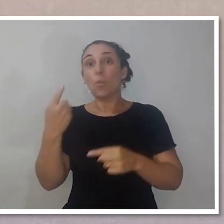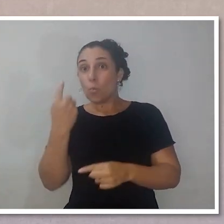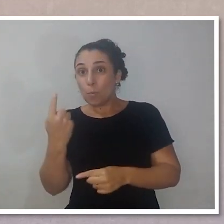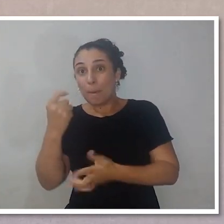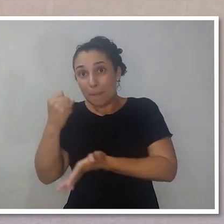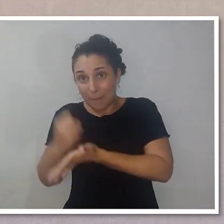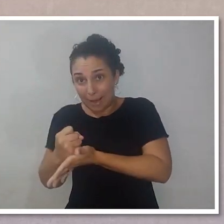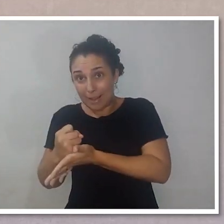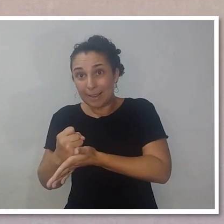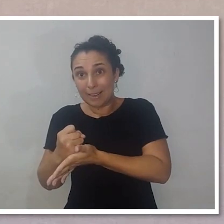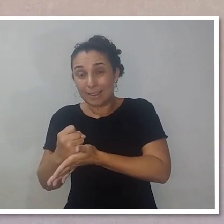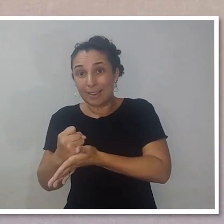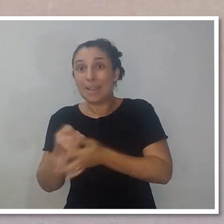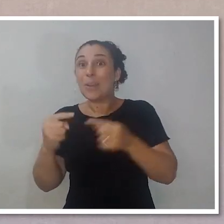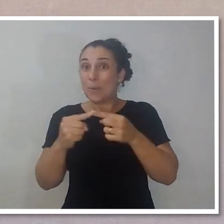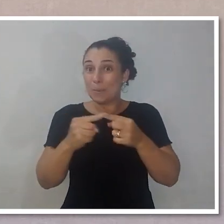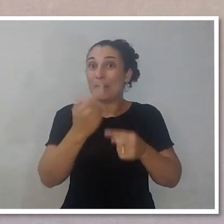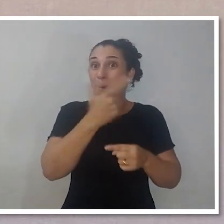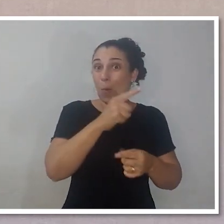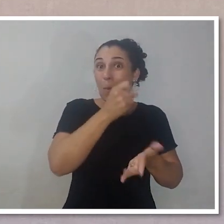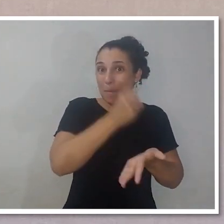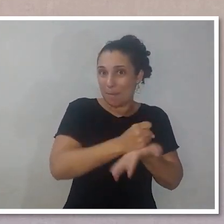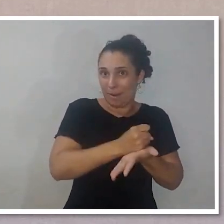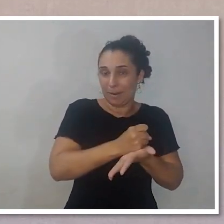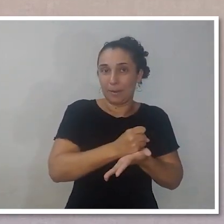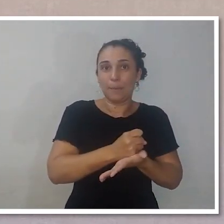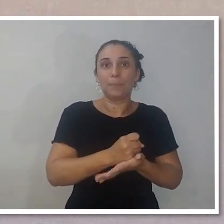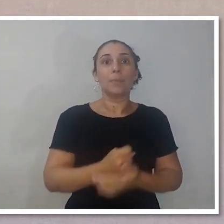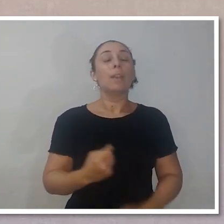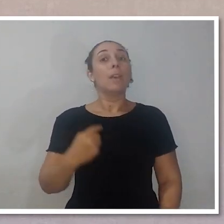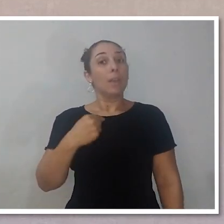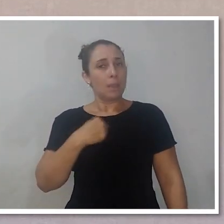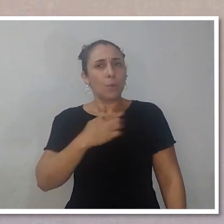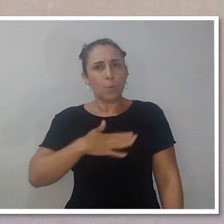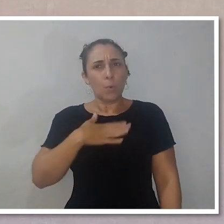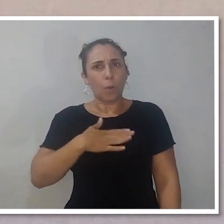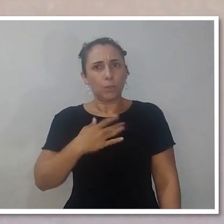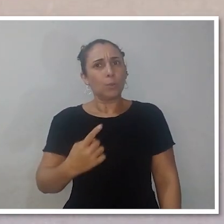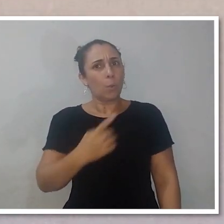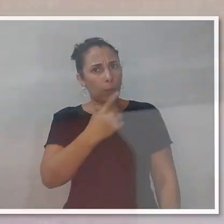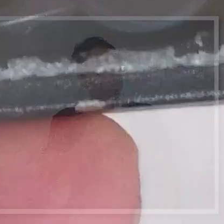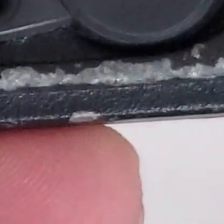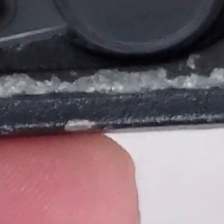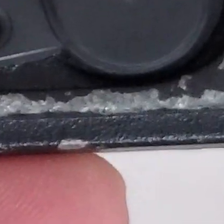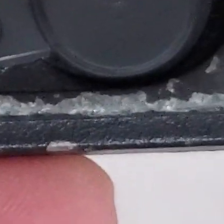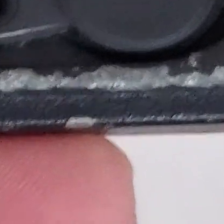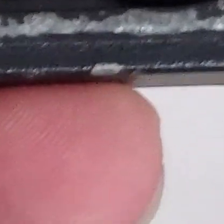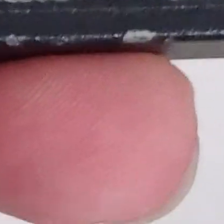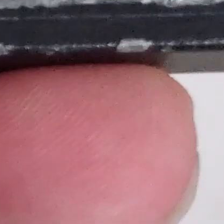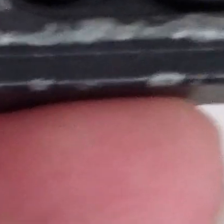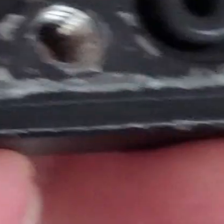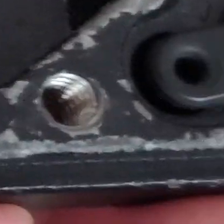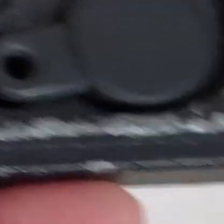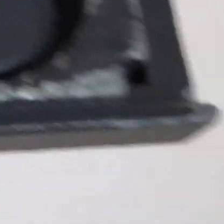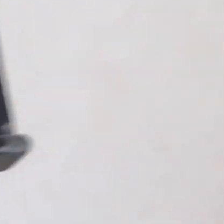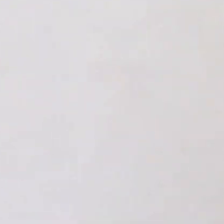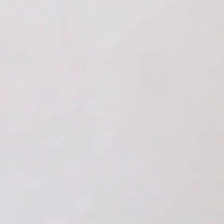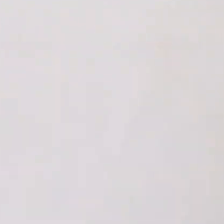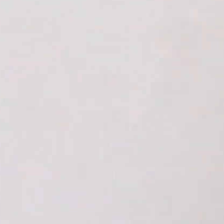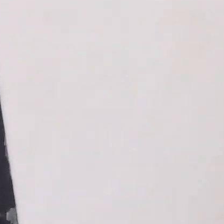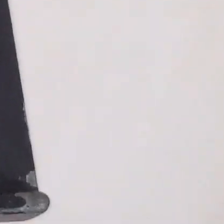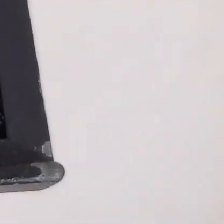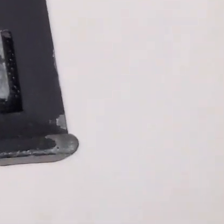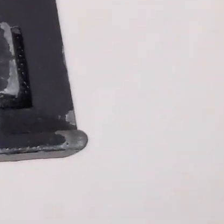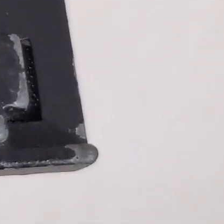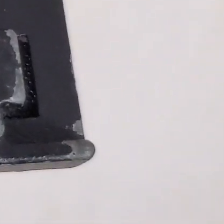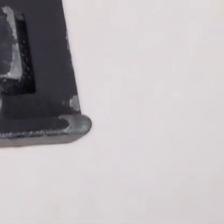Esse aqui não é o padrão arca, mas eu gosto muito desse modelo. Ele é muito fácil de usar. Ele tem uma indicação aqui apontando qual é a